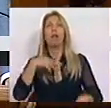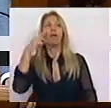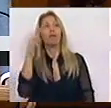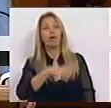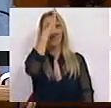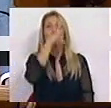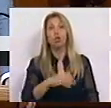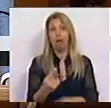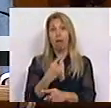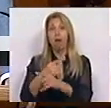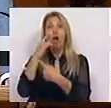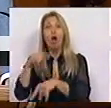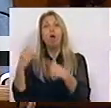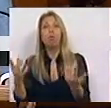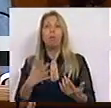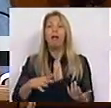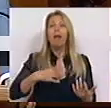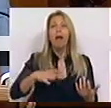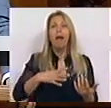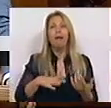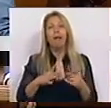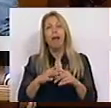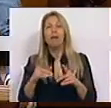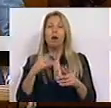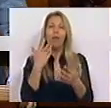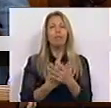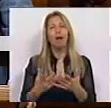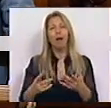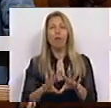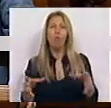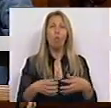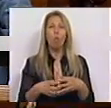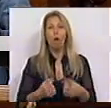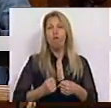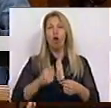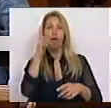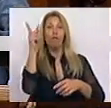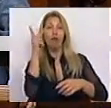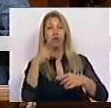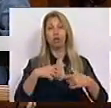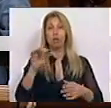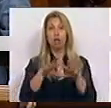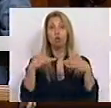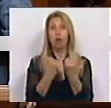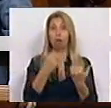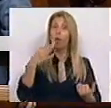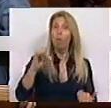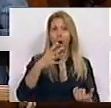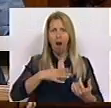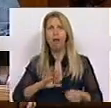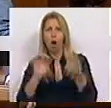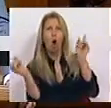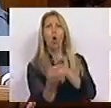empecilhos que importa eliminar para abrir caminho às forças vivas da sociedade, o PS contrapõe um Estado moderno,